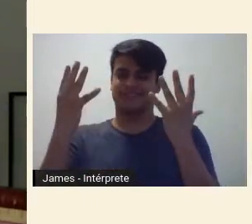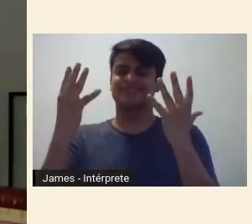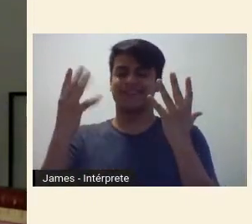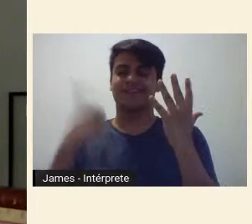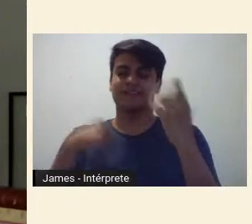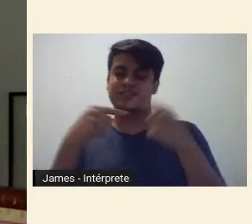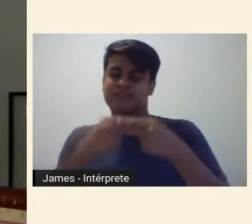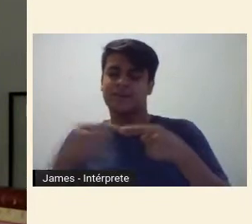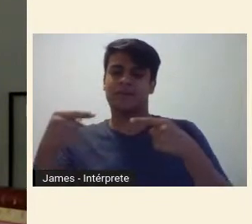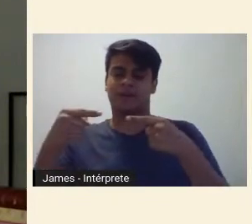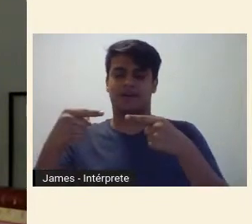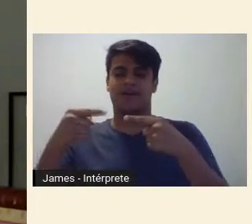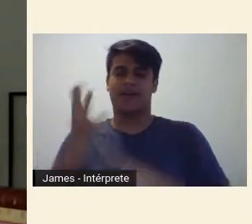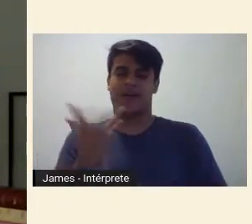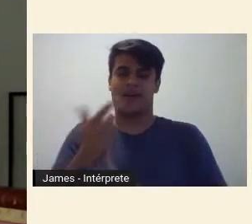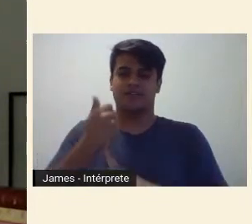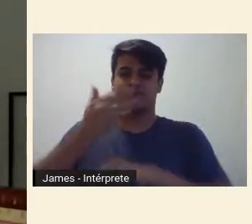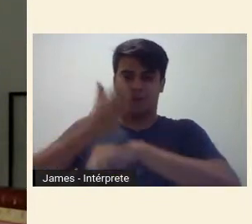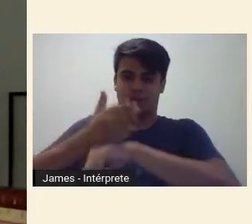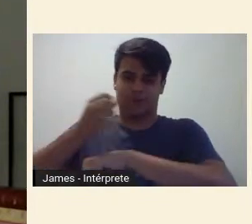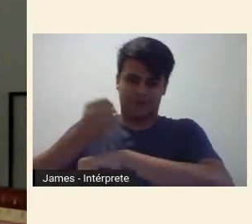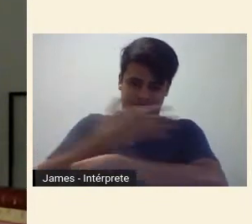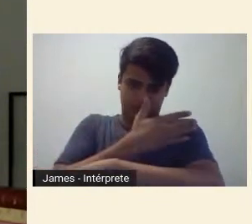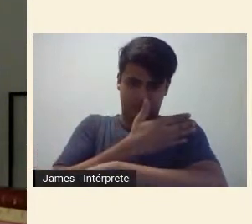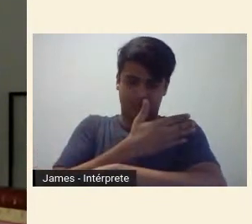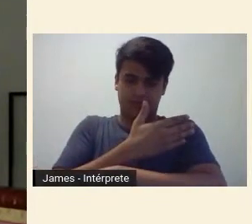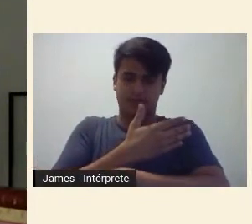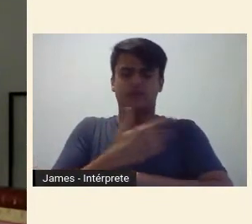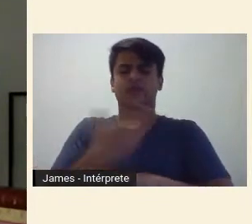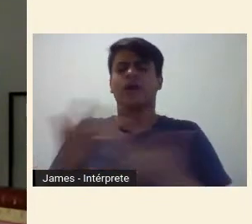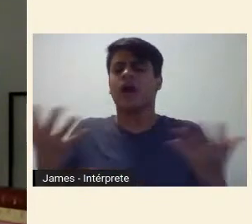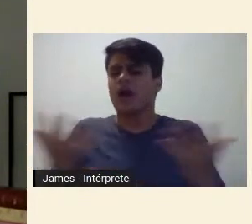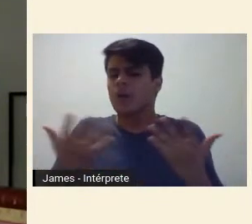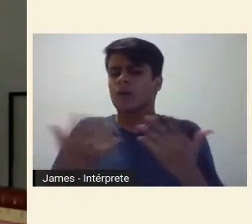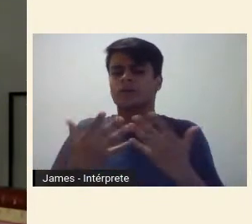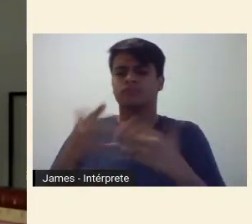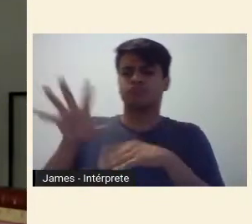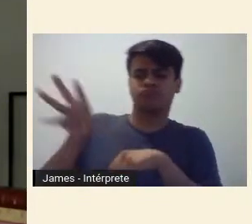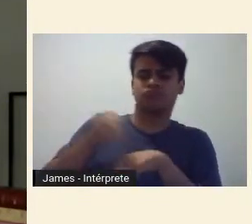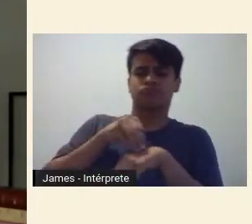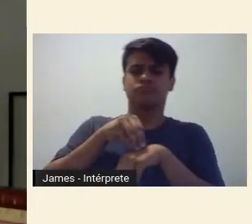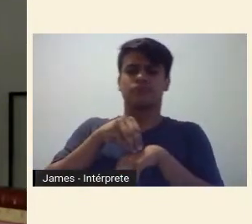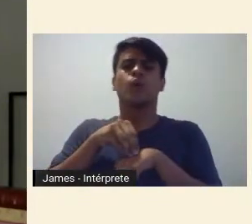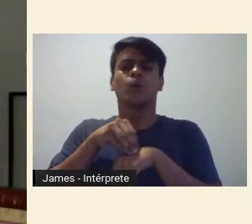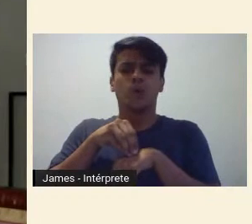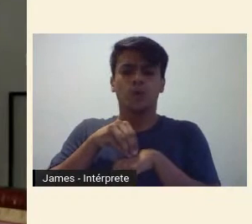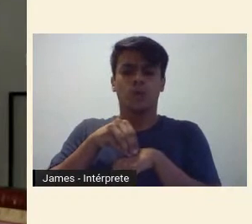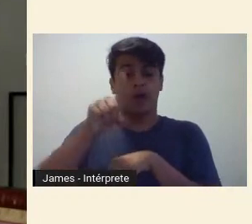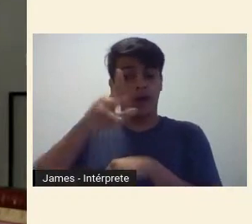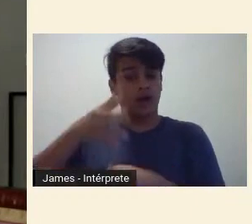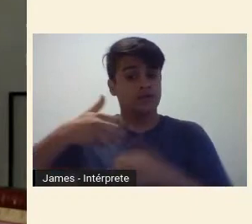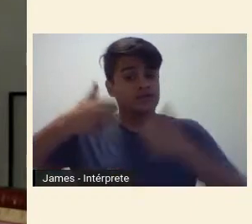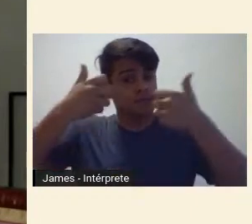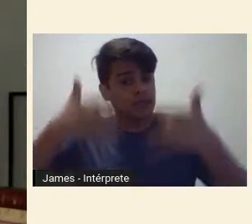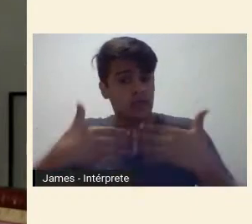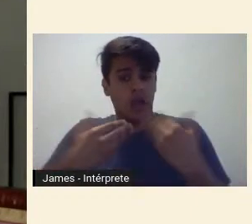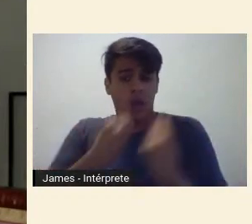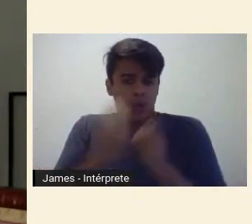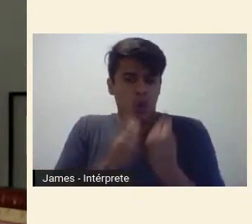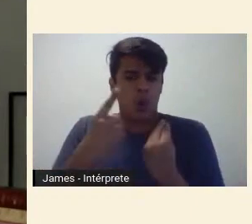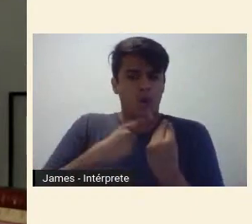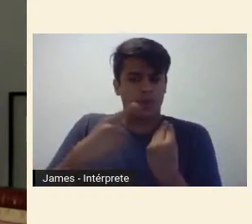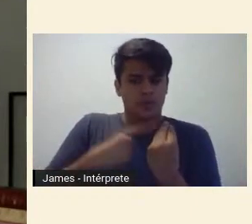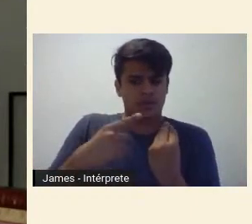me será útil nessa fala, isto é, apresentar as formas que uma narrativa épica foi construída ao redor do tema do